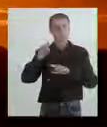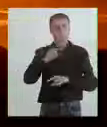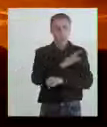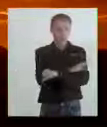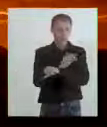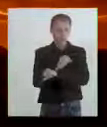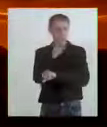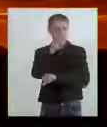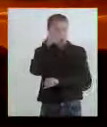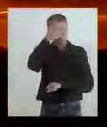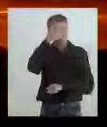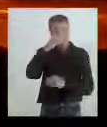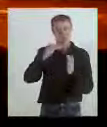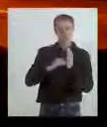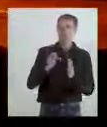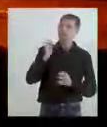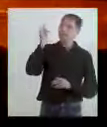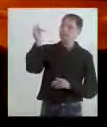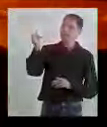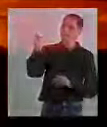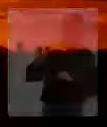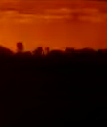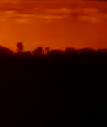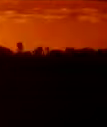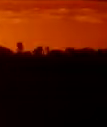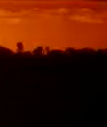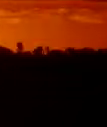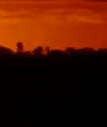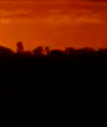Tocantins que você não vê. Até a próxima!